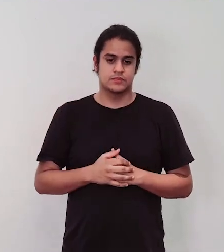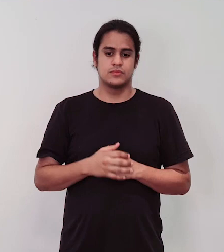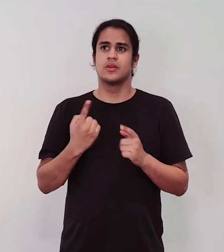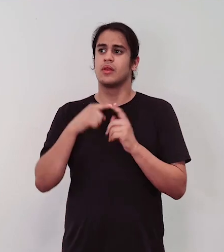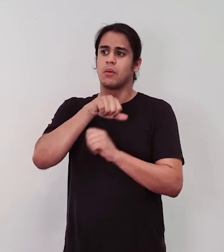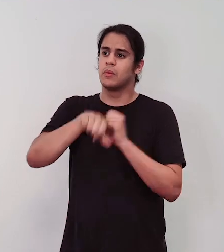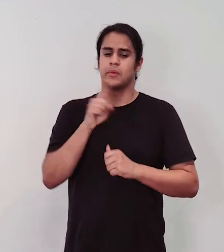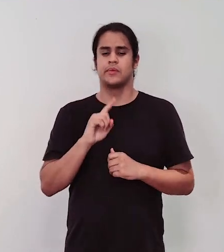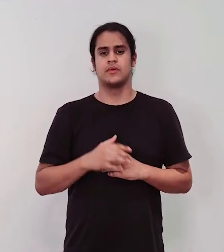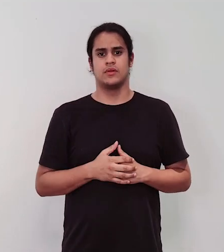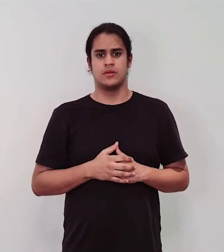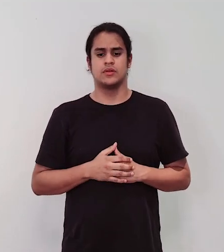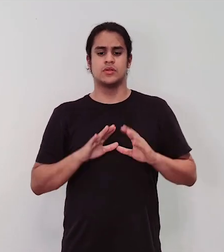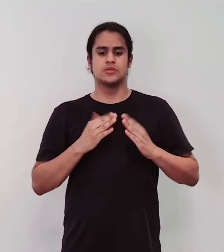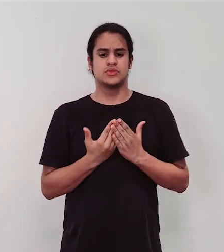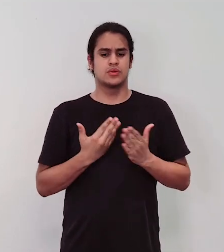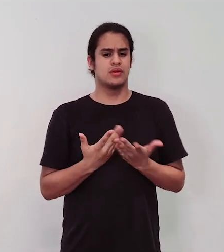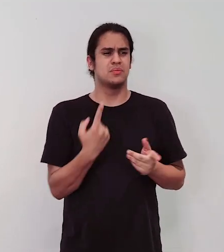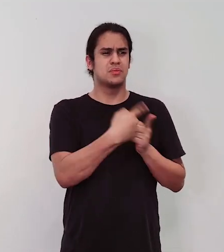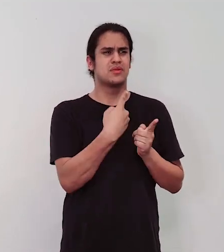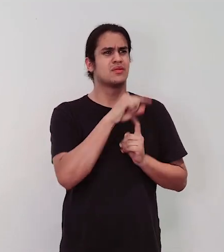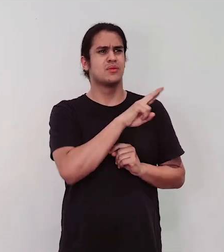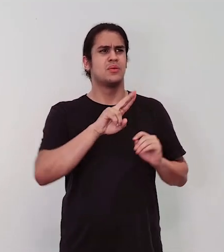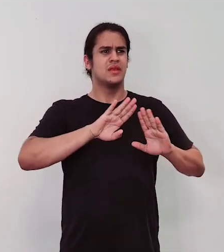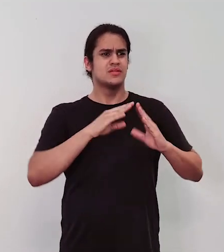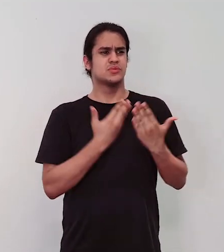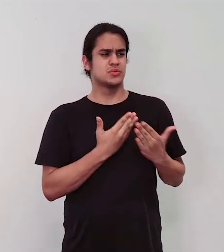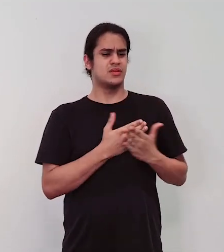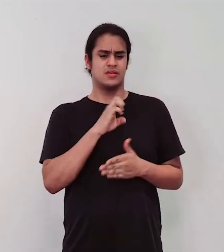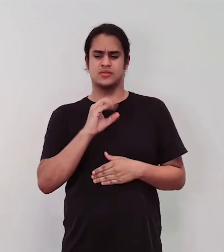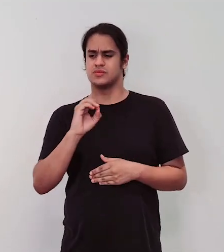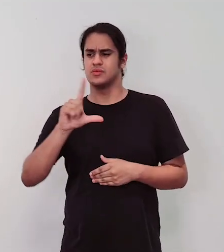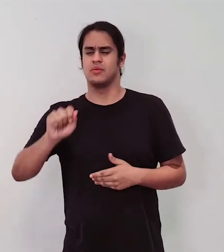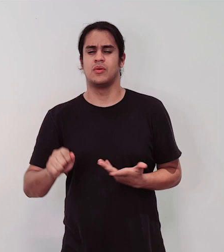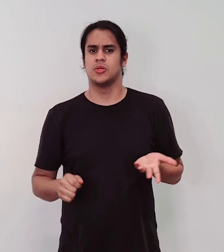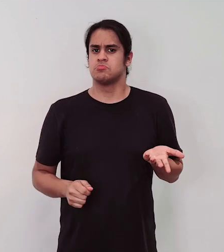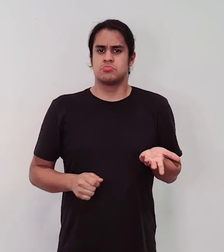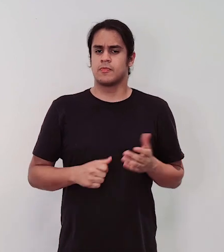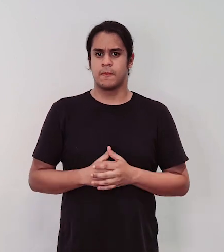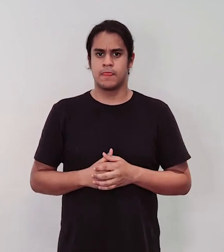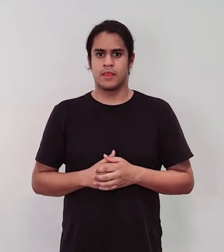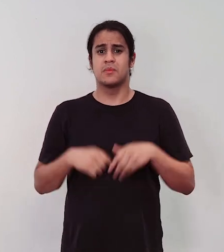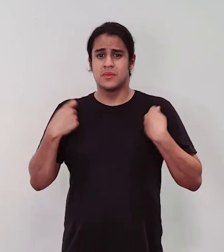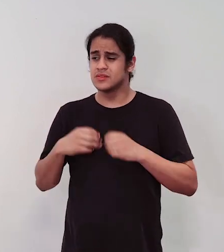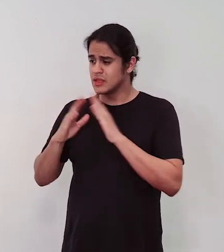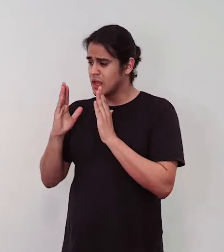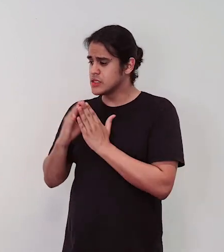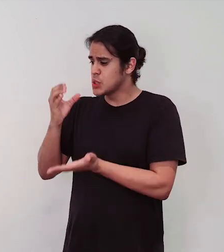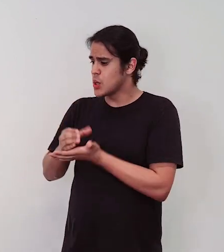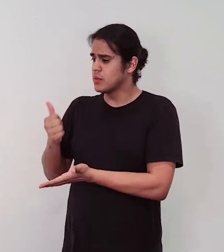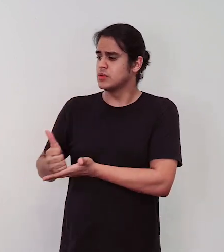sinal, por que que a escola chama como chama, por que que tem que trazer copo de casa,